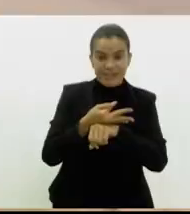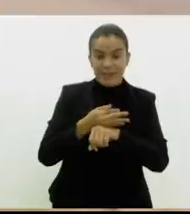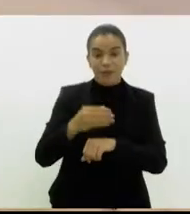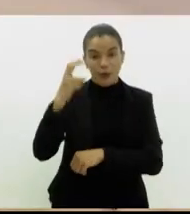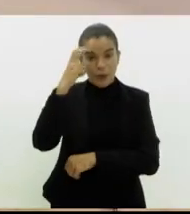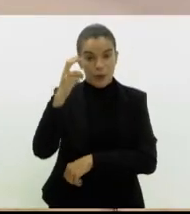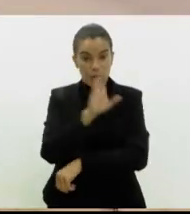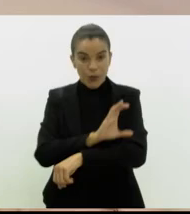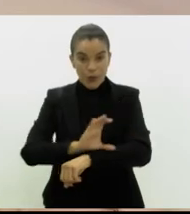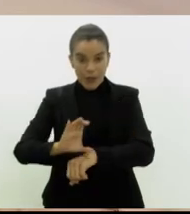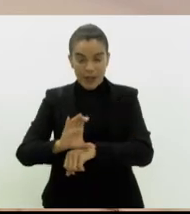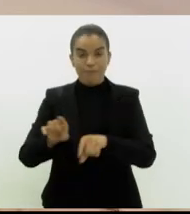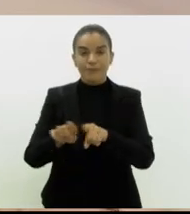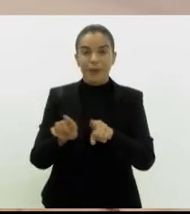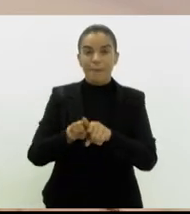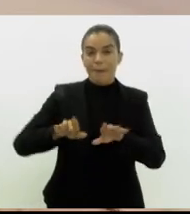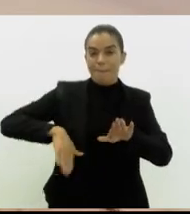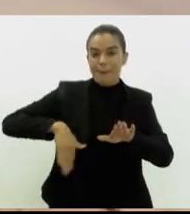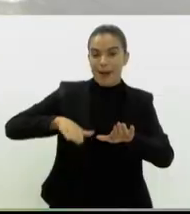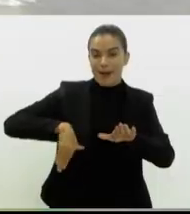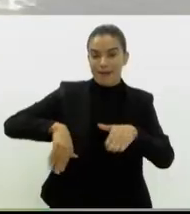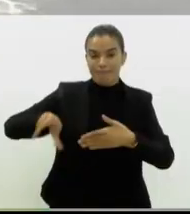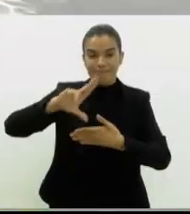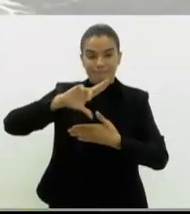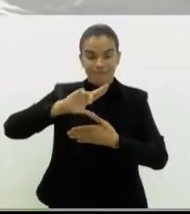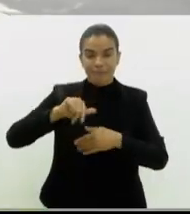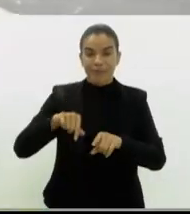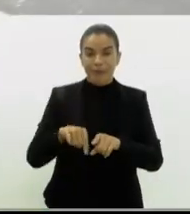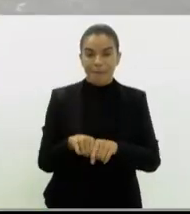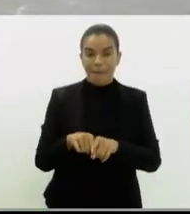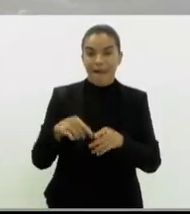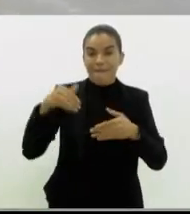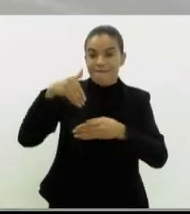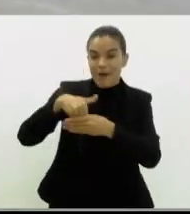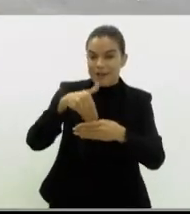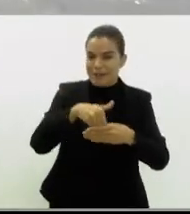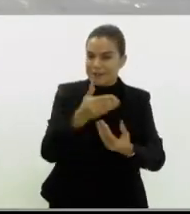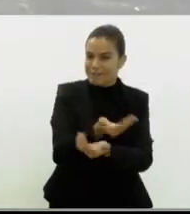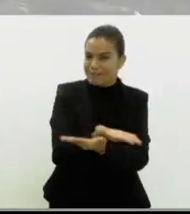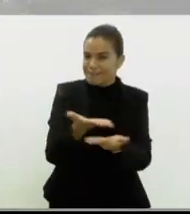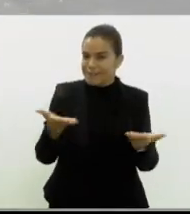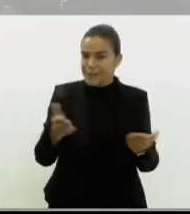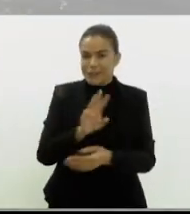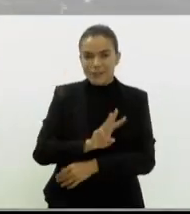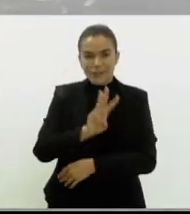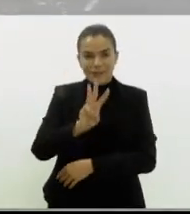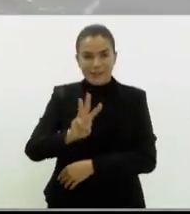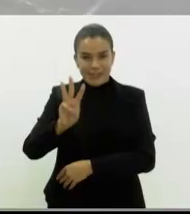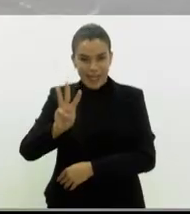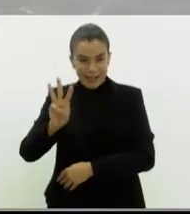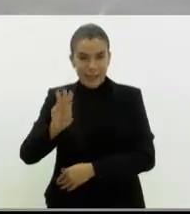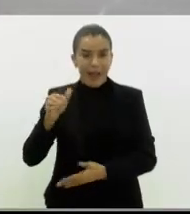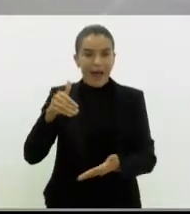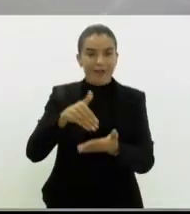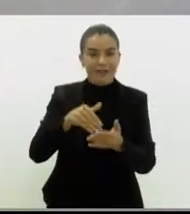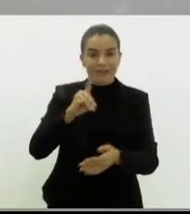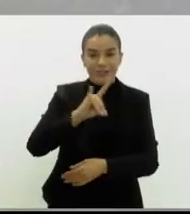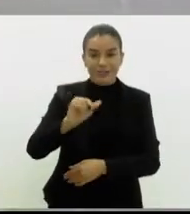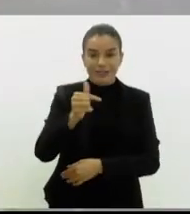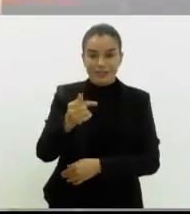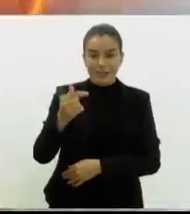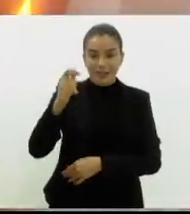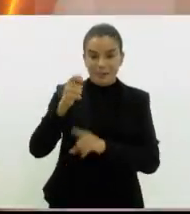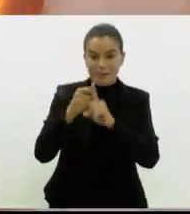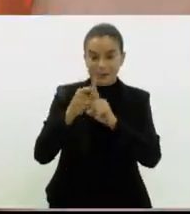cultural e destino de praia da América do Sul. A votação está aberta ao público no site oficial do evento até o dia 7 de abril.